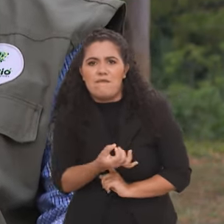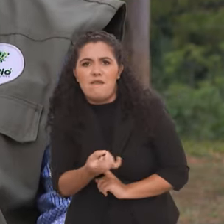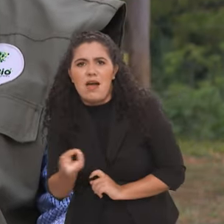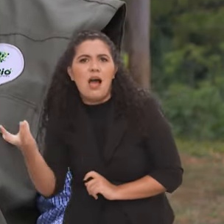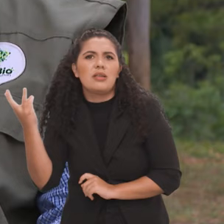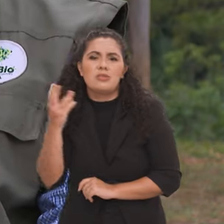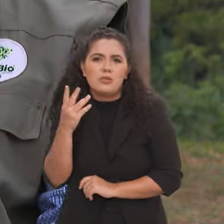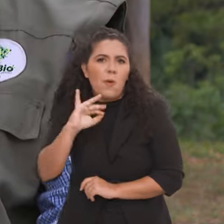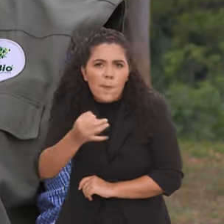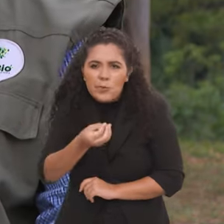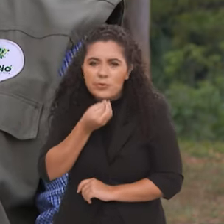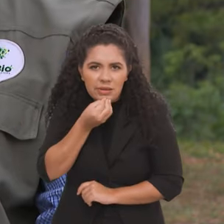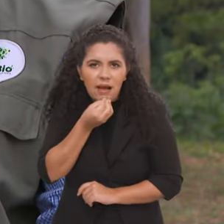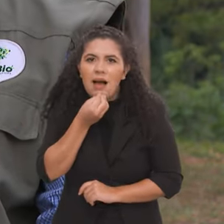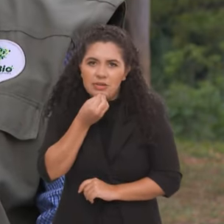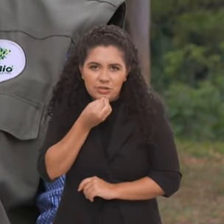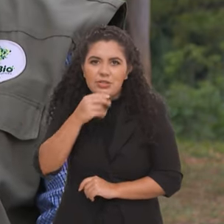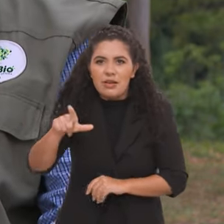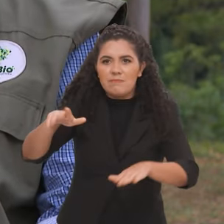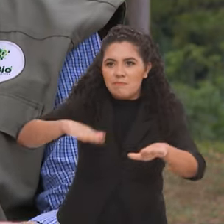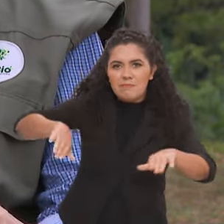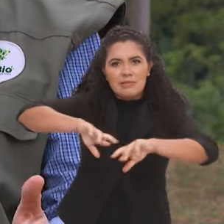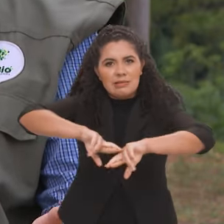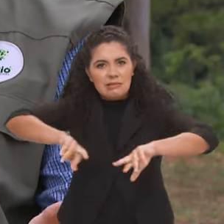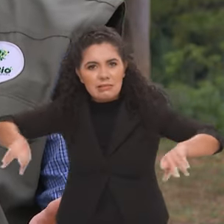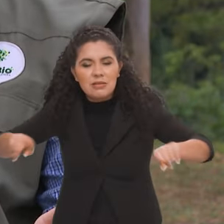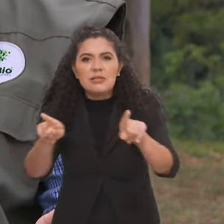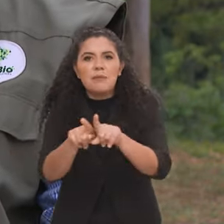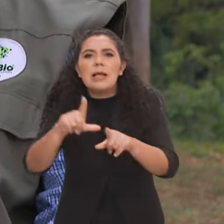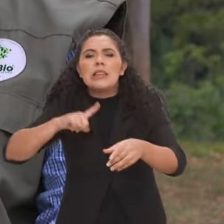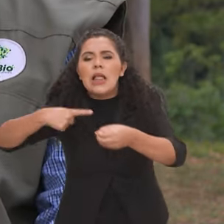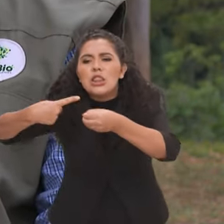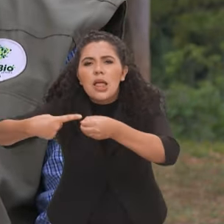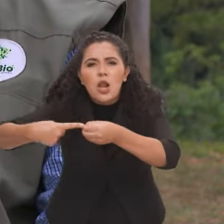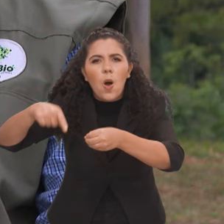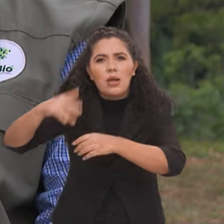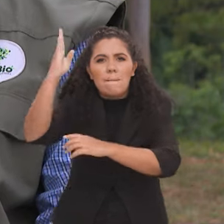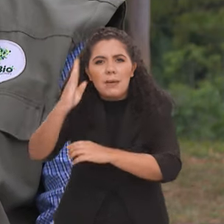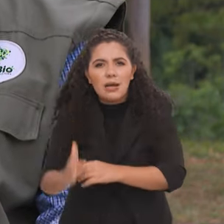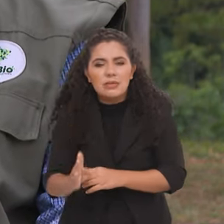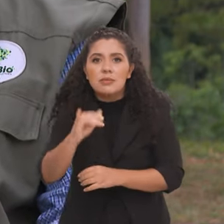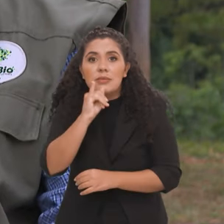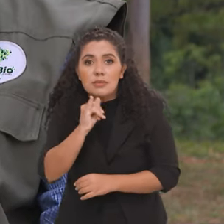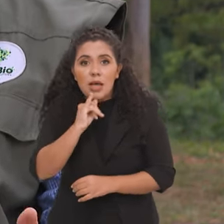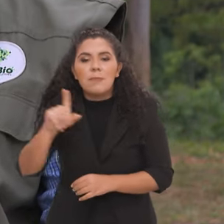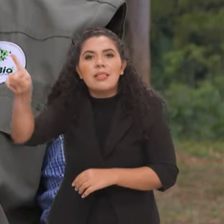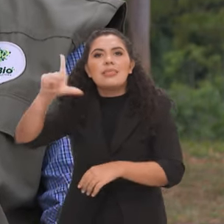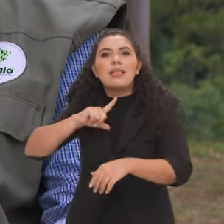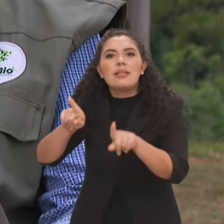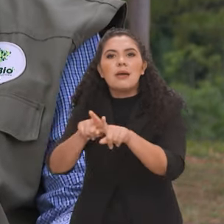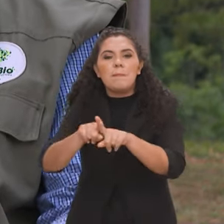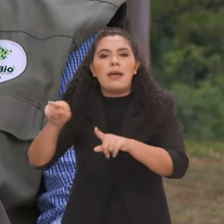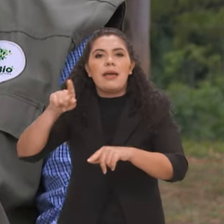oportunidades. No litoral, nós temos no interior do Brasil, por exemplo, aqui próximo, Parque Nacional da Chapada